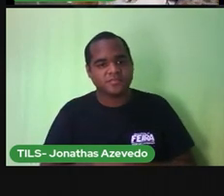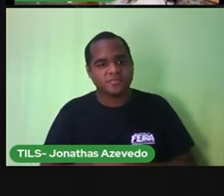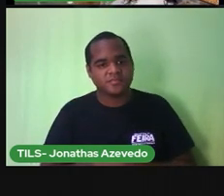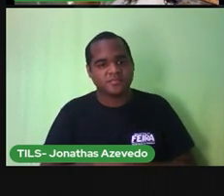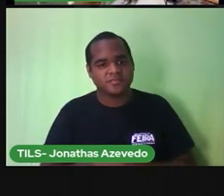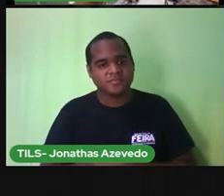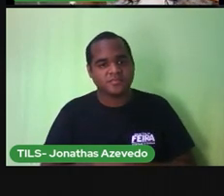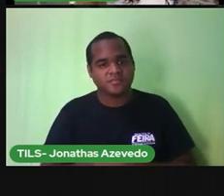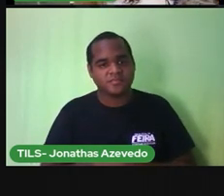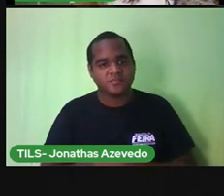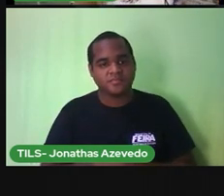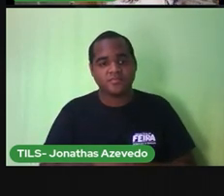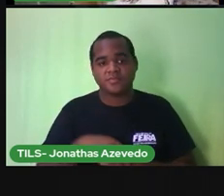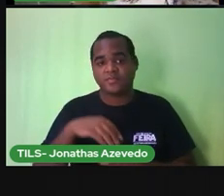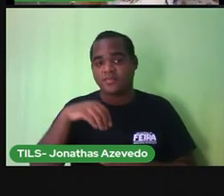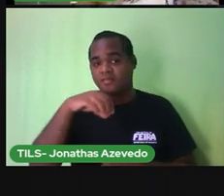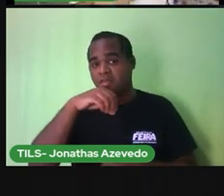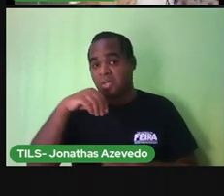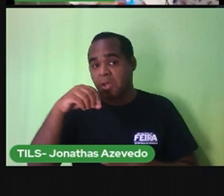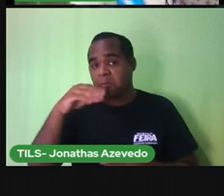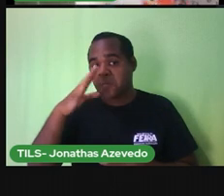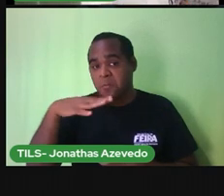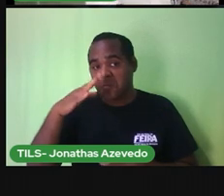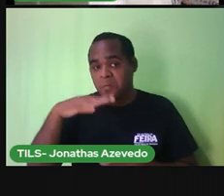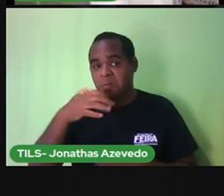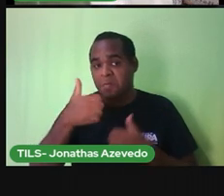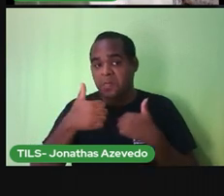Talco para combater chulé.